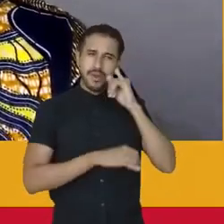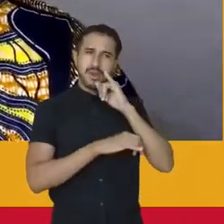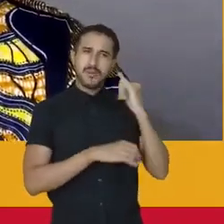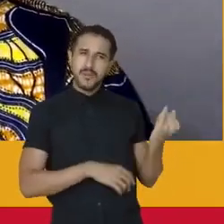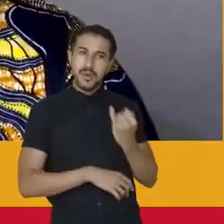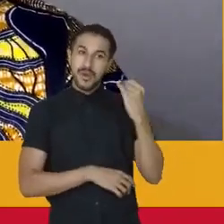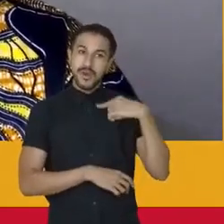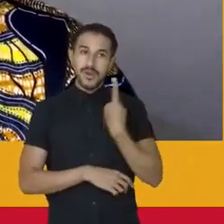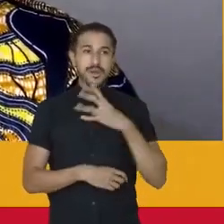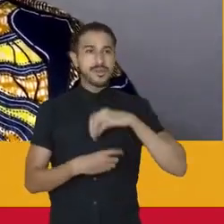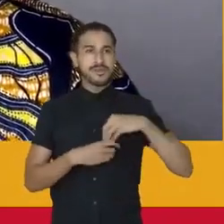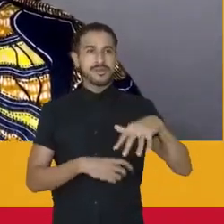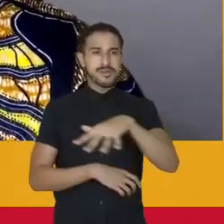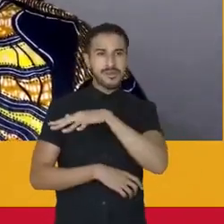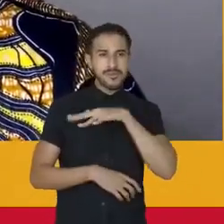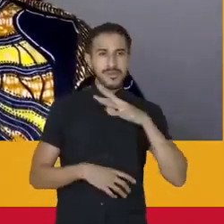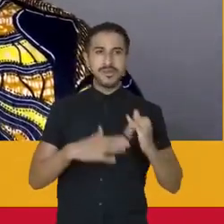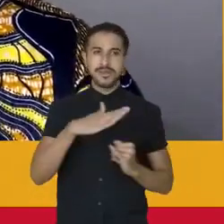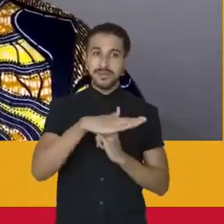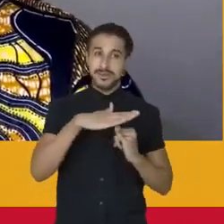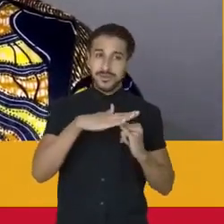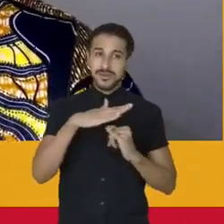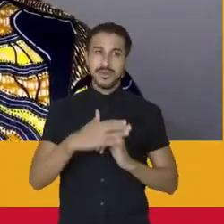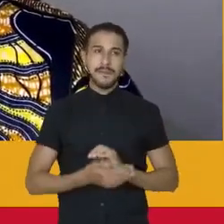nós dentro dos espaços institucionais.